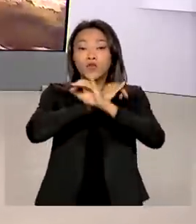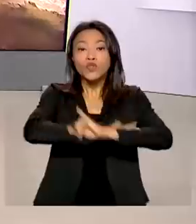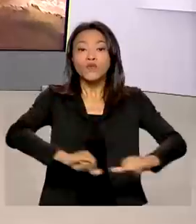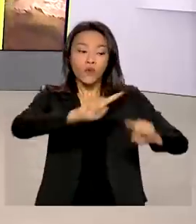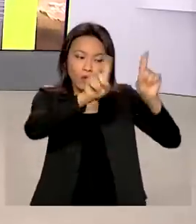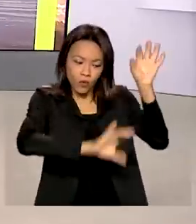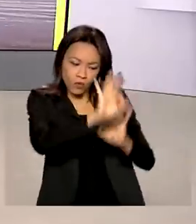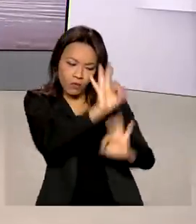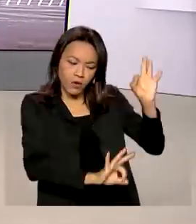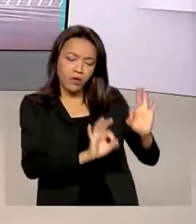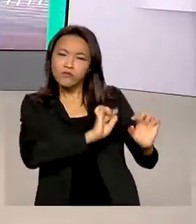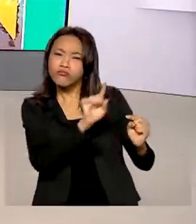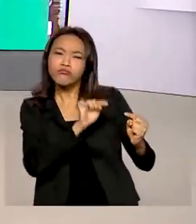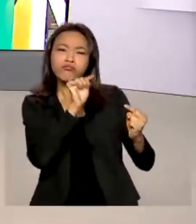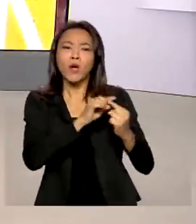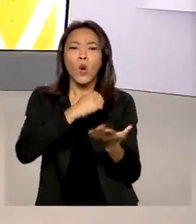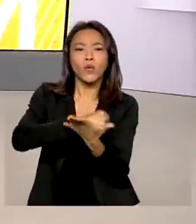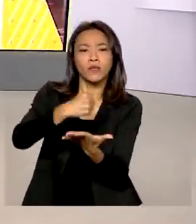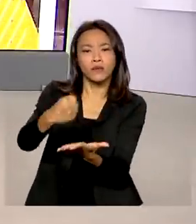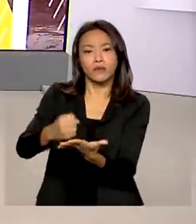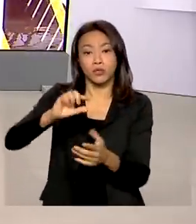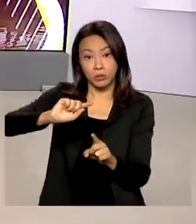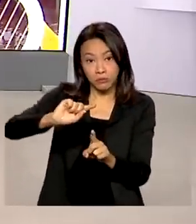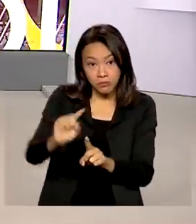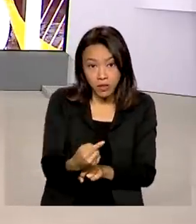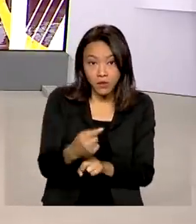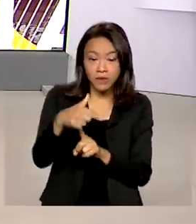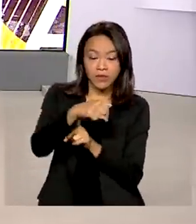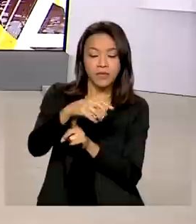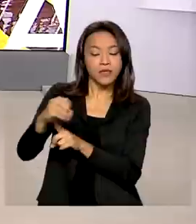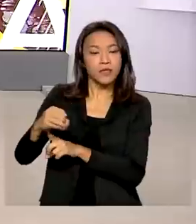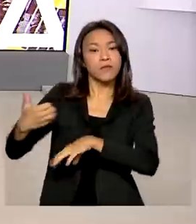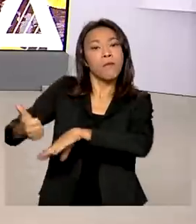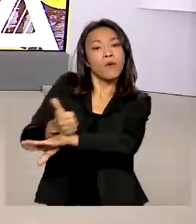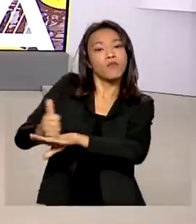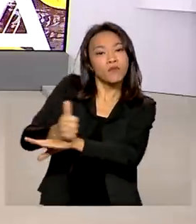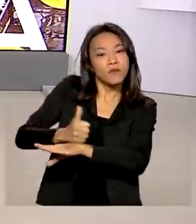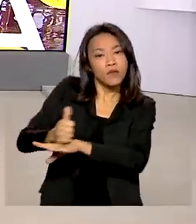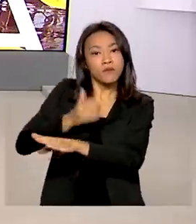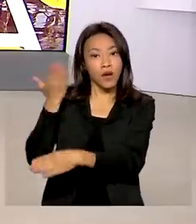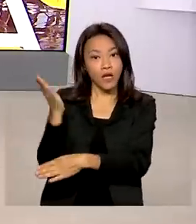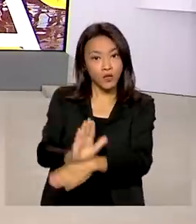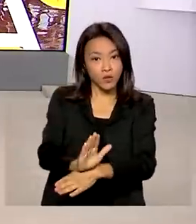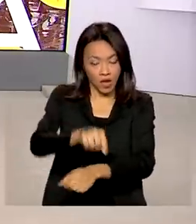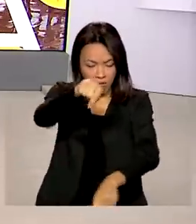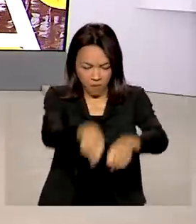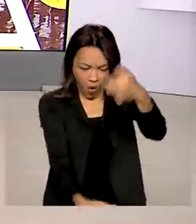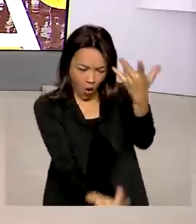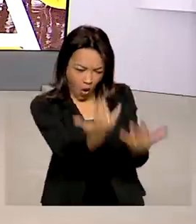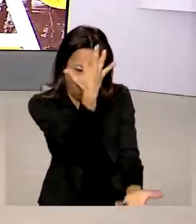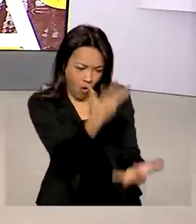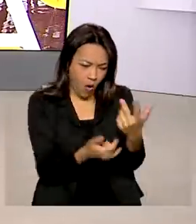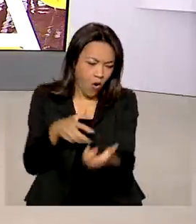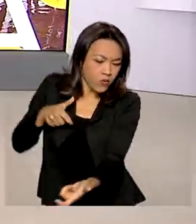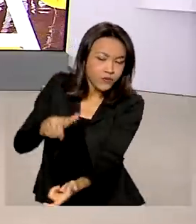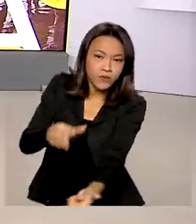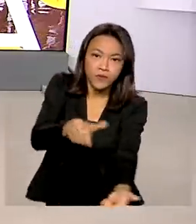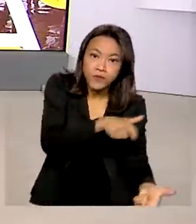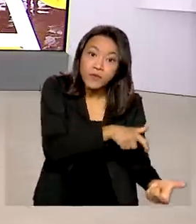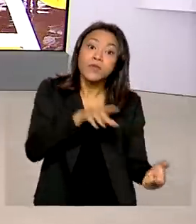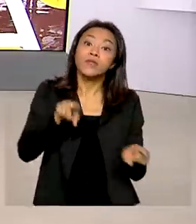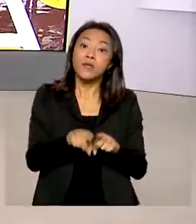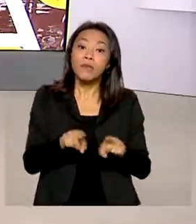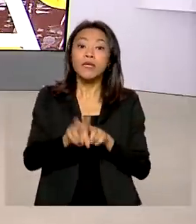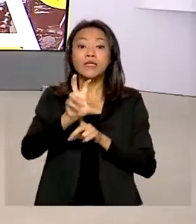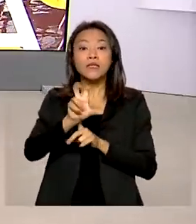que prevê a contratação de 1.700 brigadistas para combate a incêndios, além de investimentos de cerca de 50